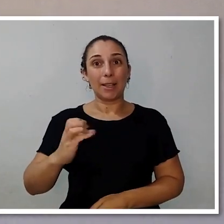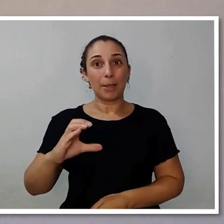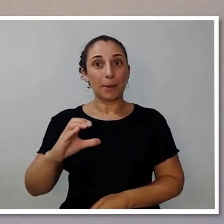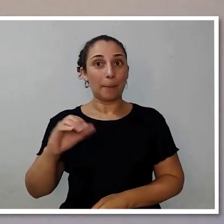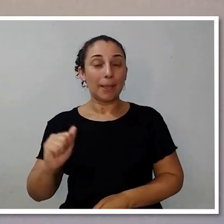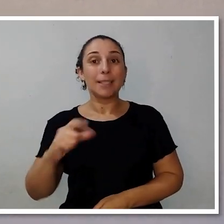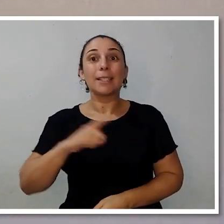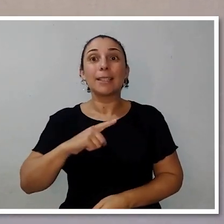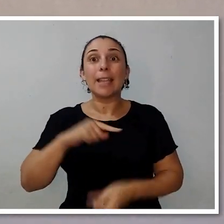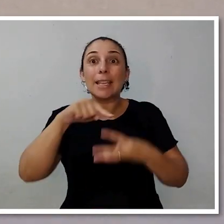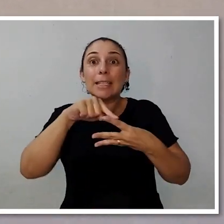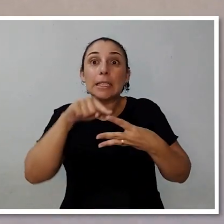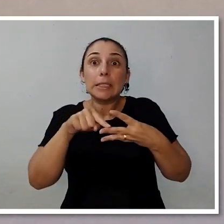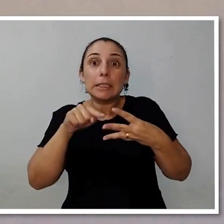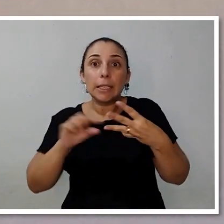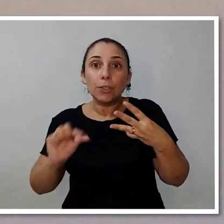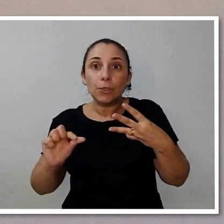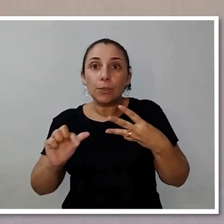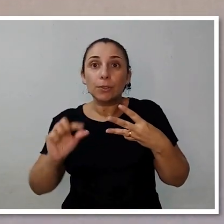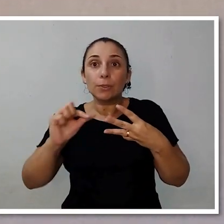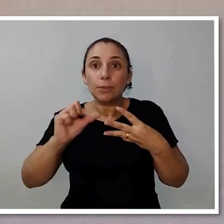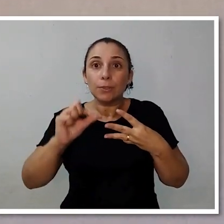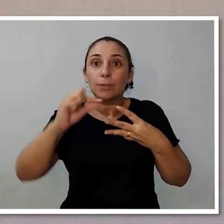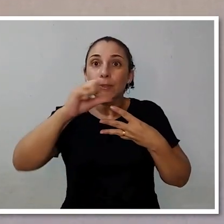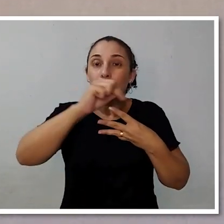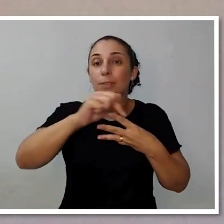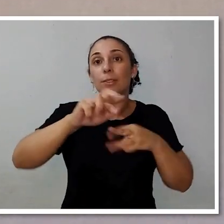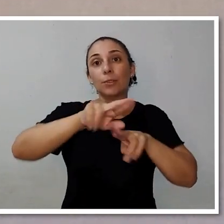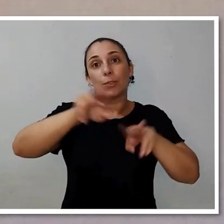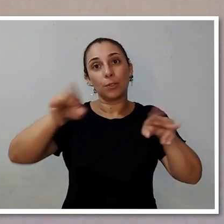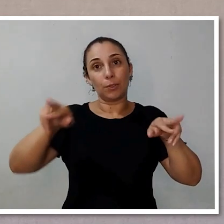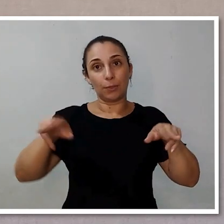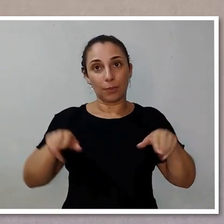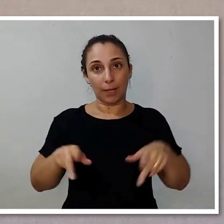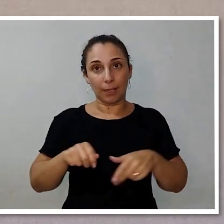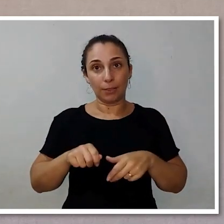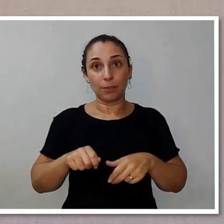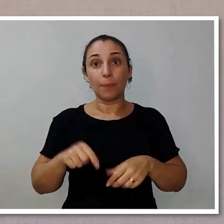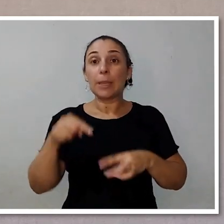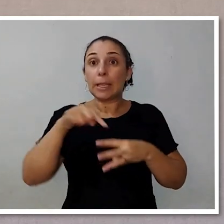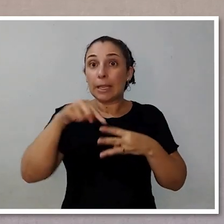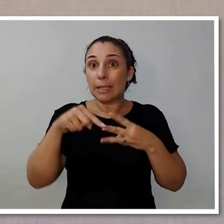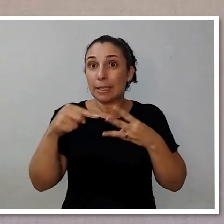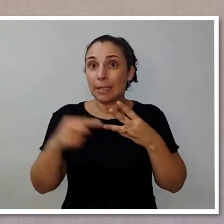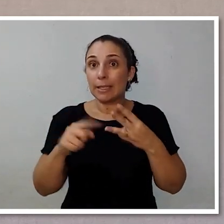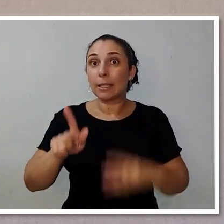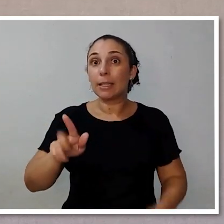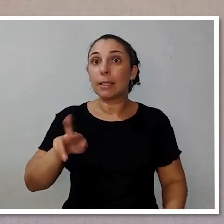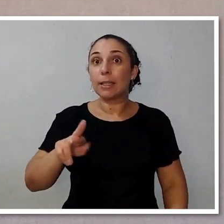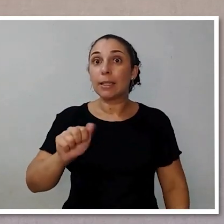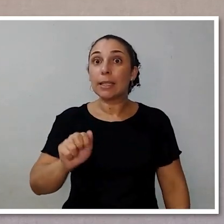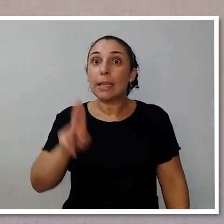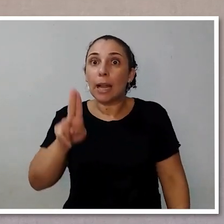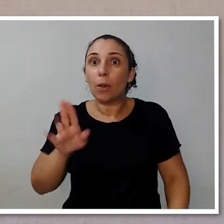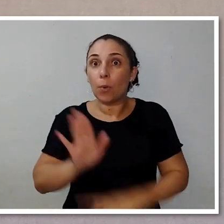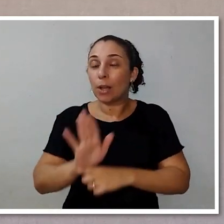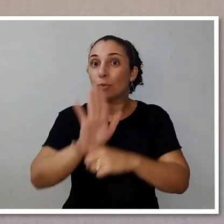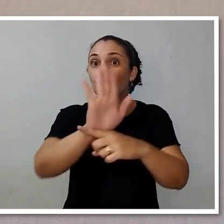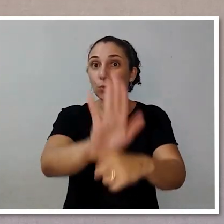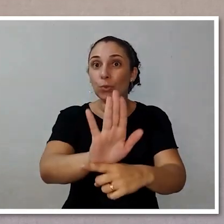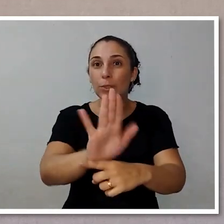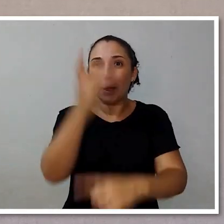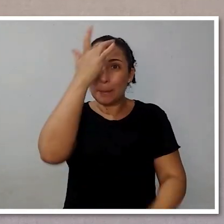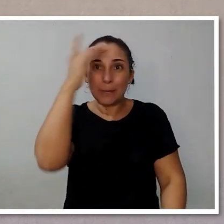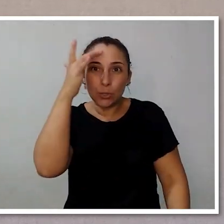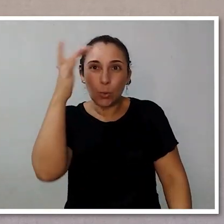para ver, ela tem três ajustes independentes. E o interessante, os ajustes são graduados em graus. Isso